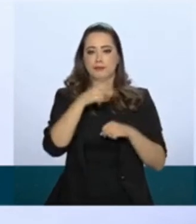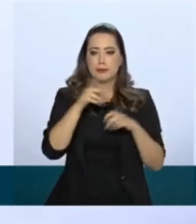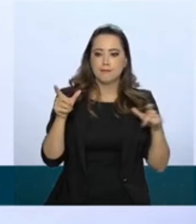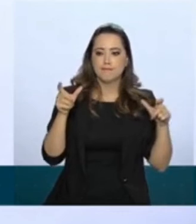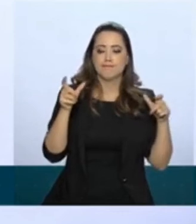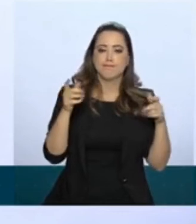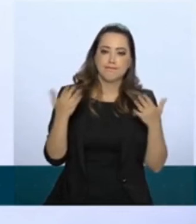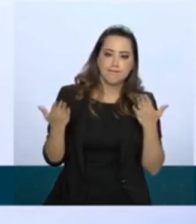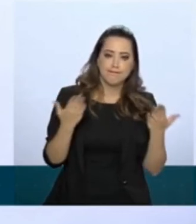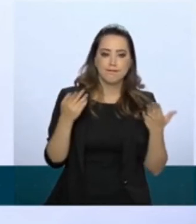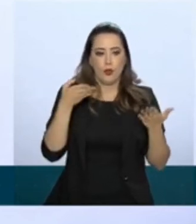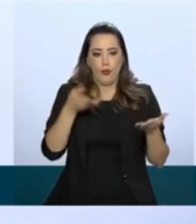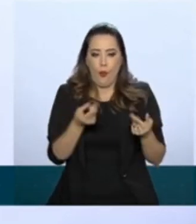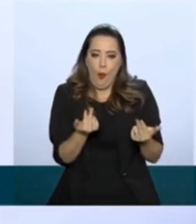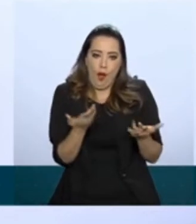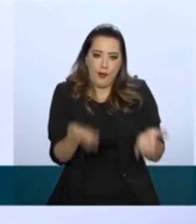momento?